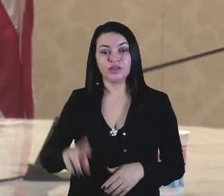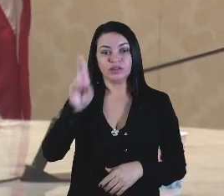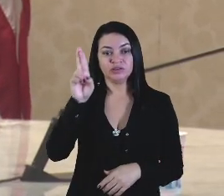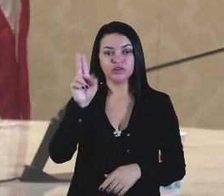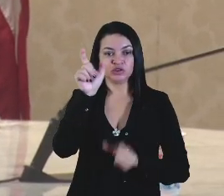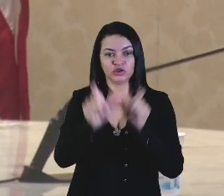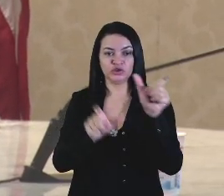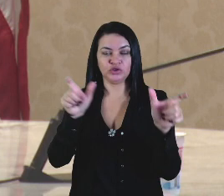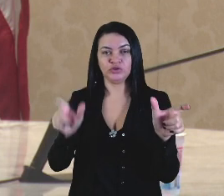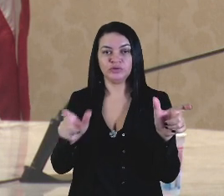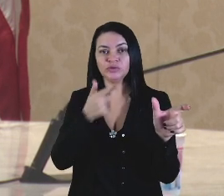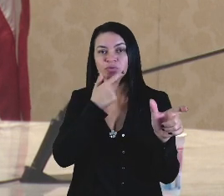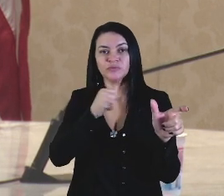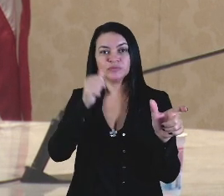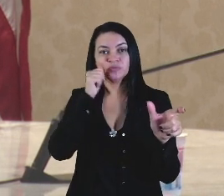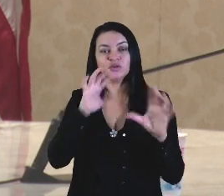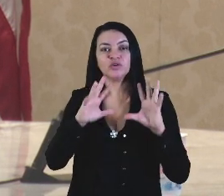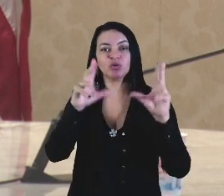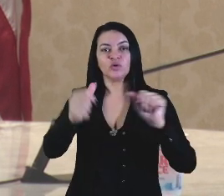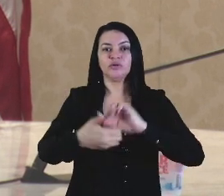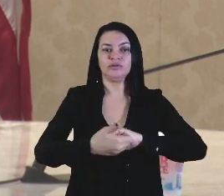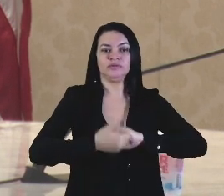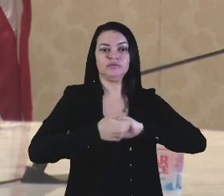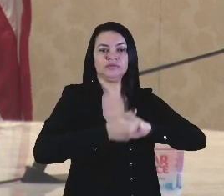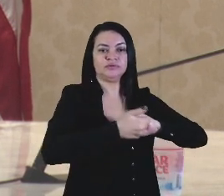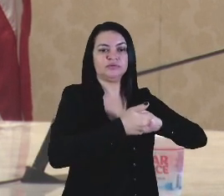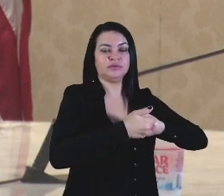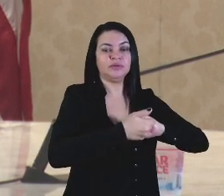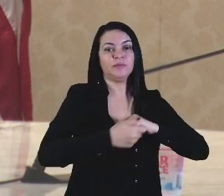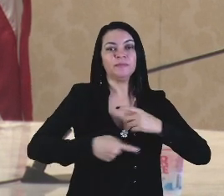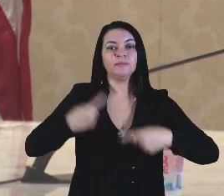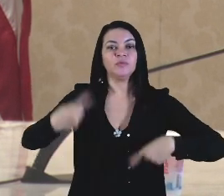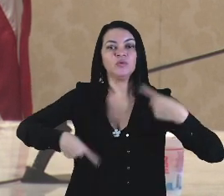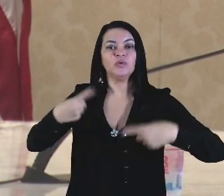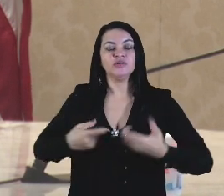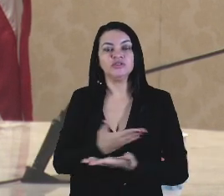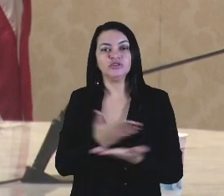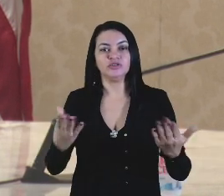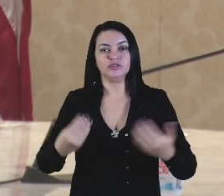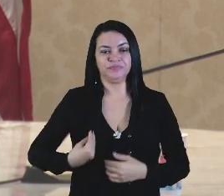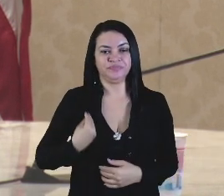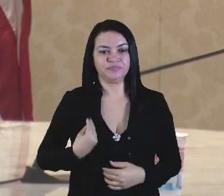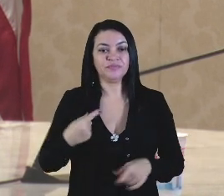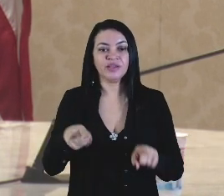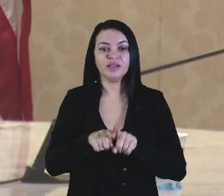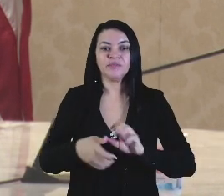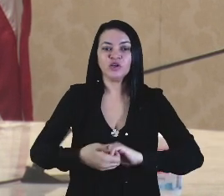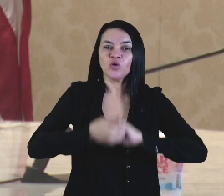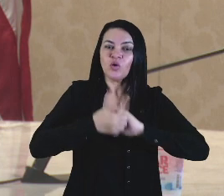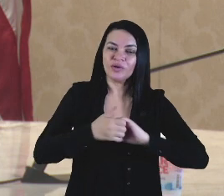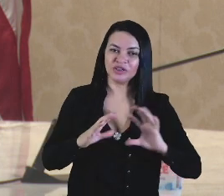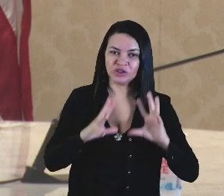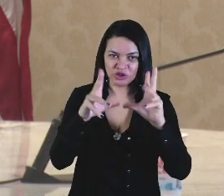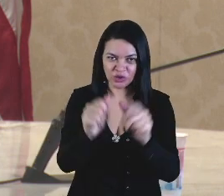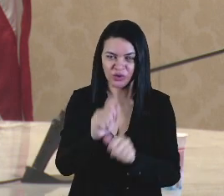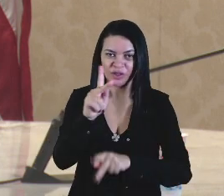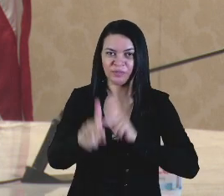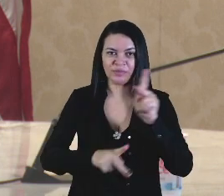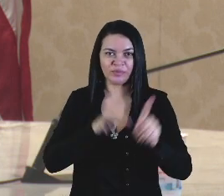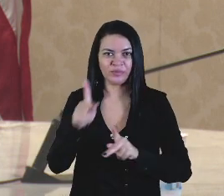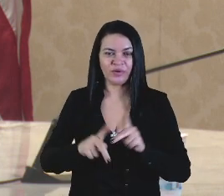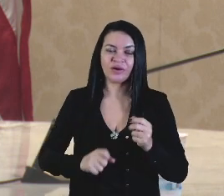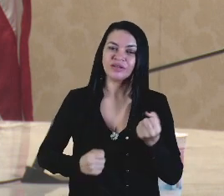Senhoras e senhores, quero saudar todas as lideranças políticas que aqui estão e cumprimentar toda a população que nos